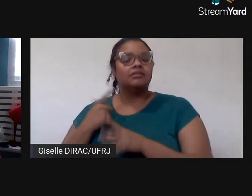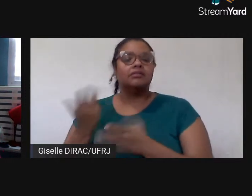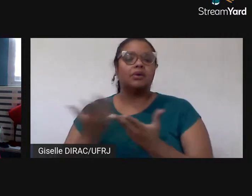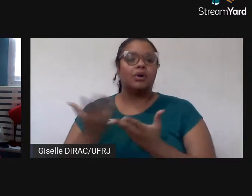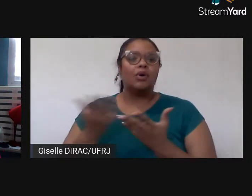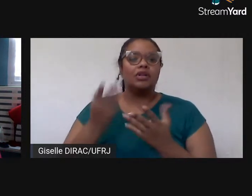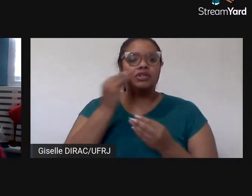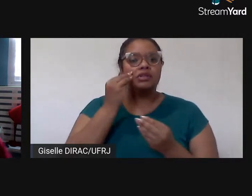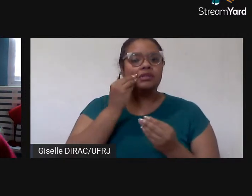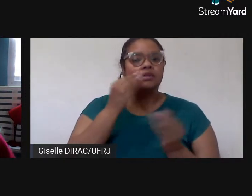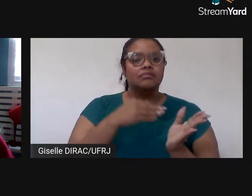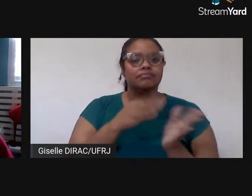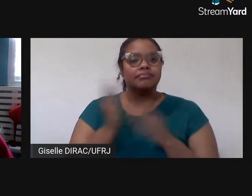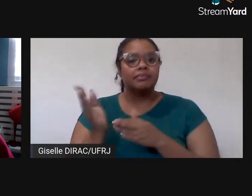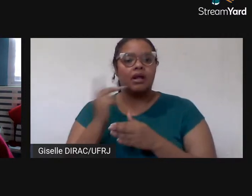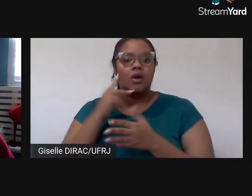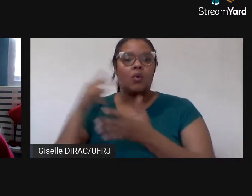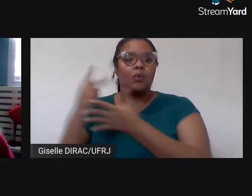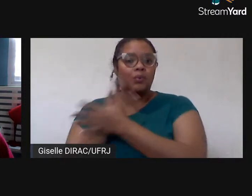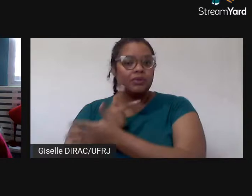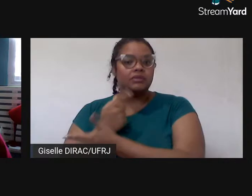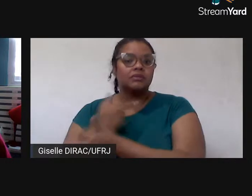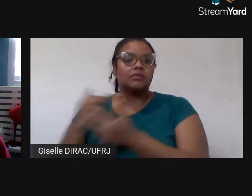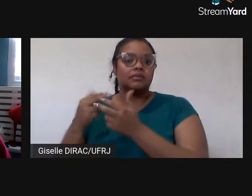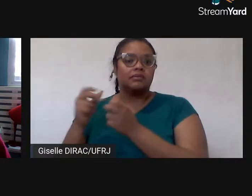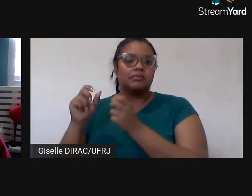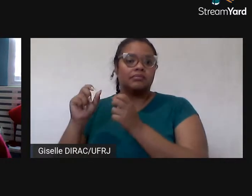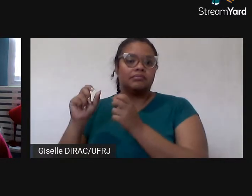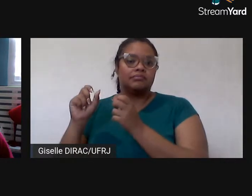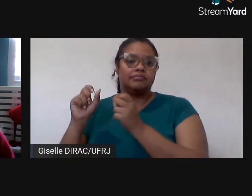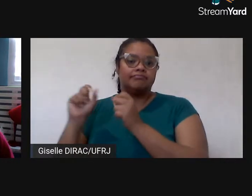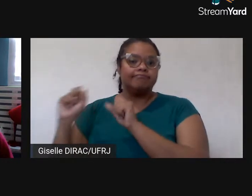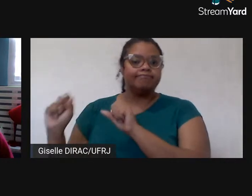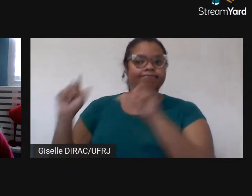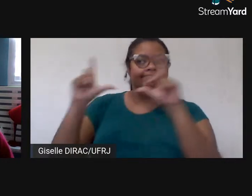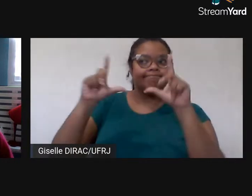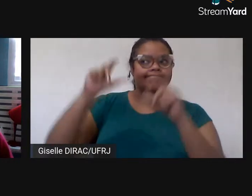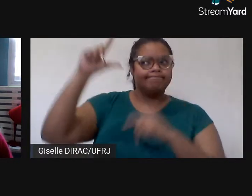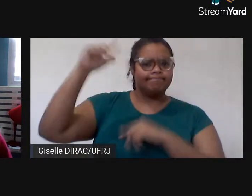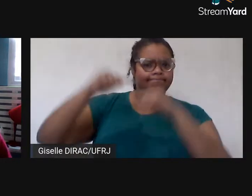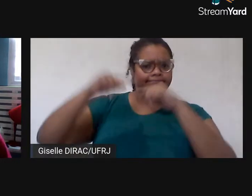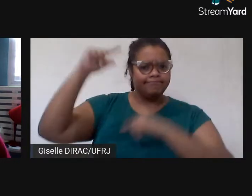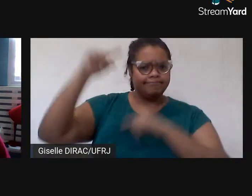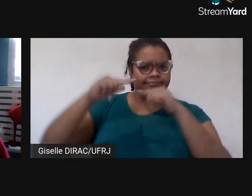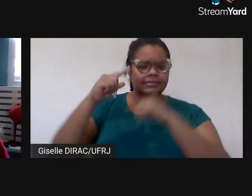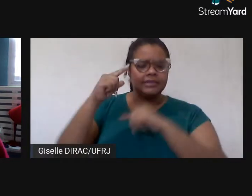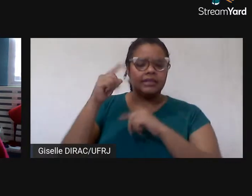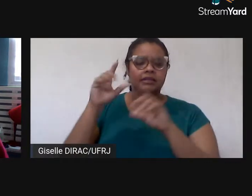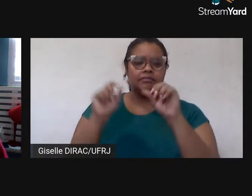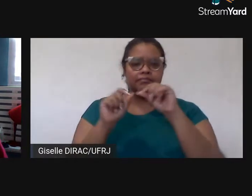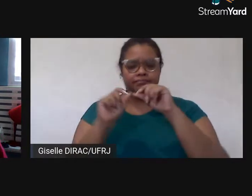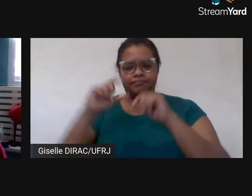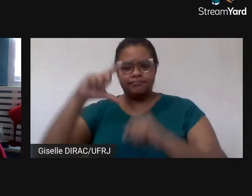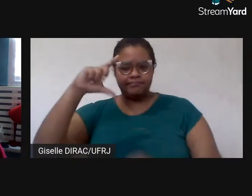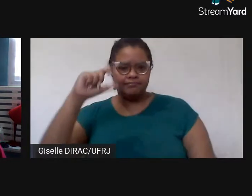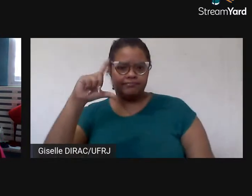resolver uma questão que a gente teve na palestra anterior, de tamanho da imagem dos